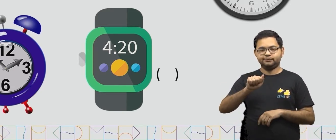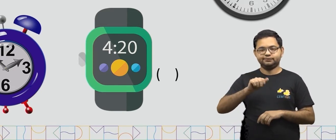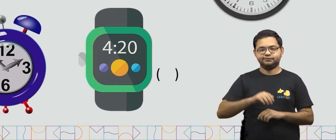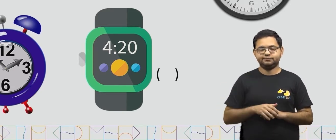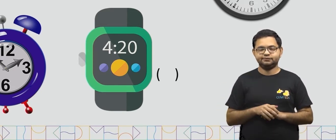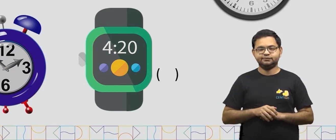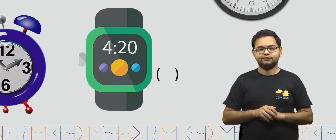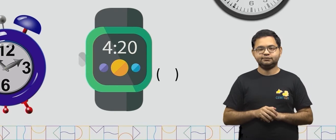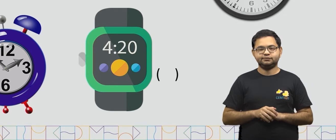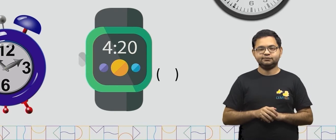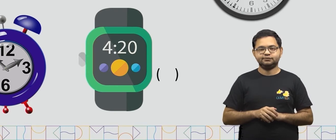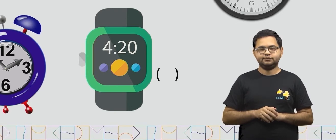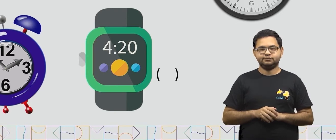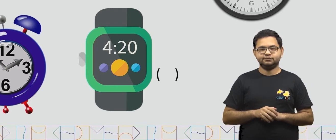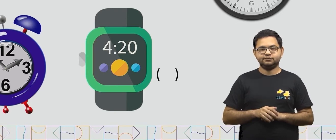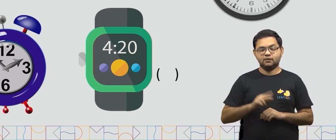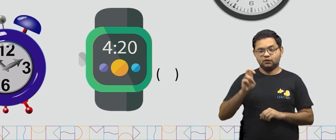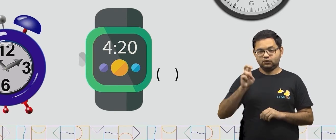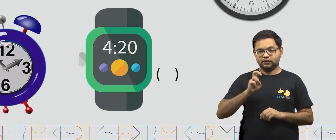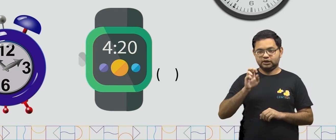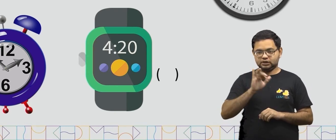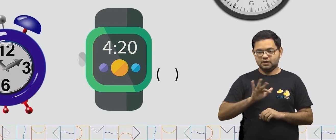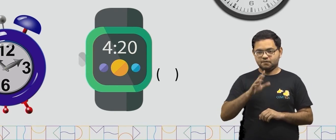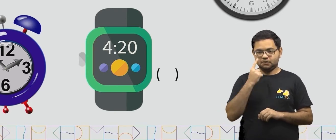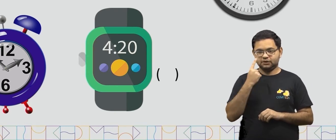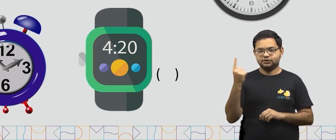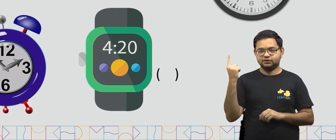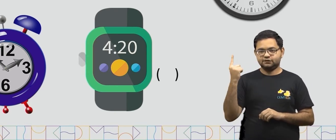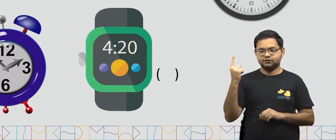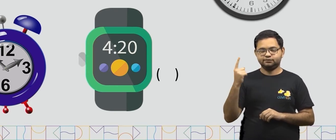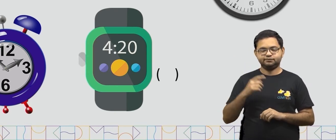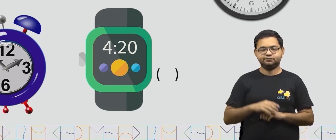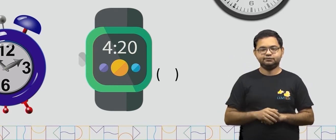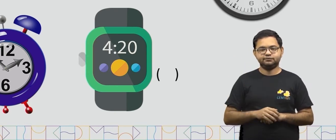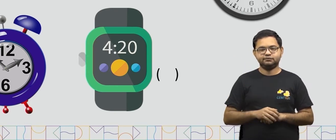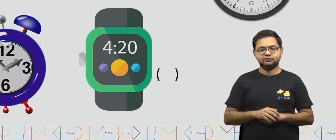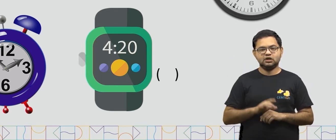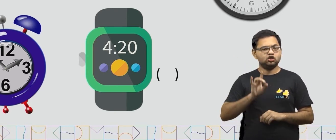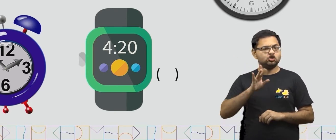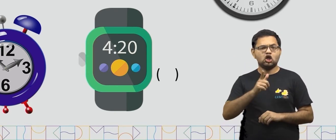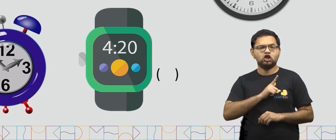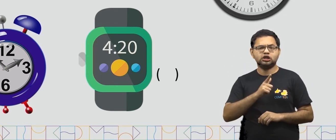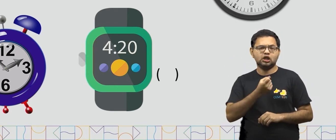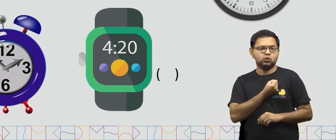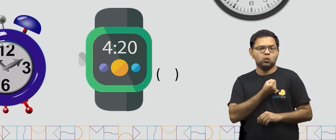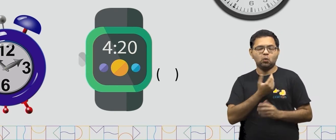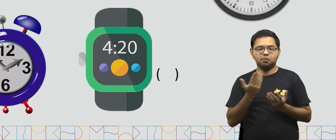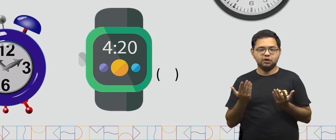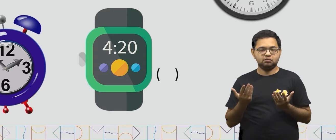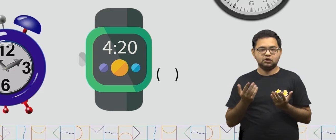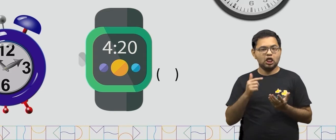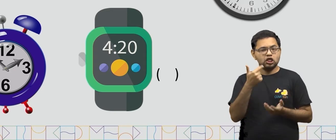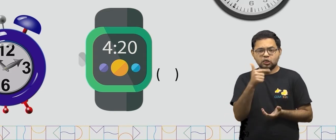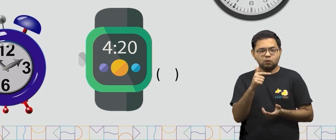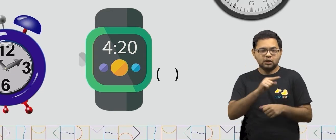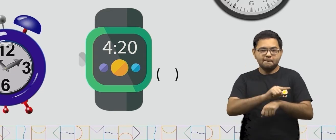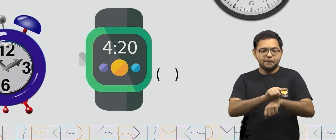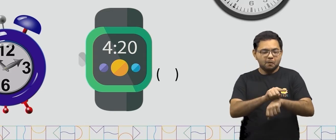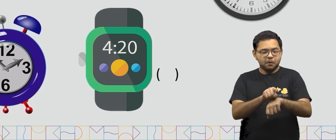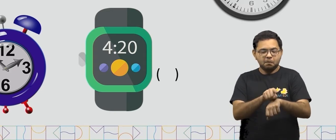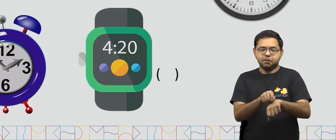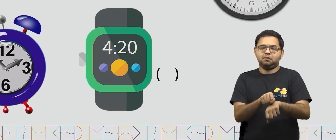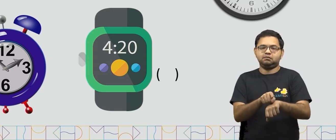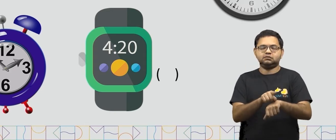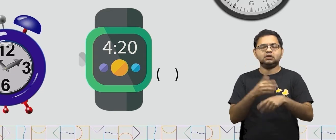A. E por último, nós temos esse relógio que só tem números. Ele não tem ponteiros.